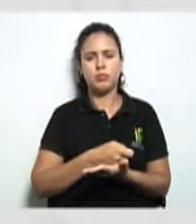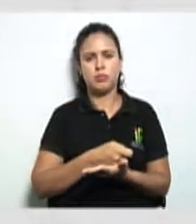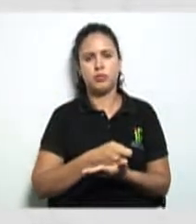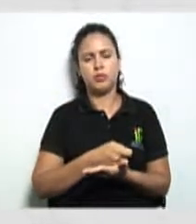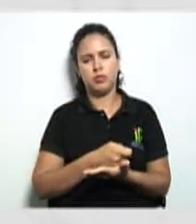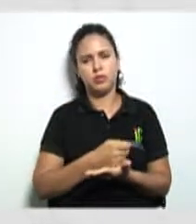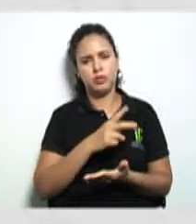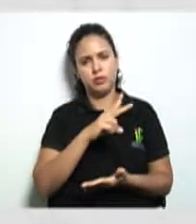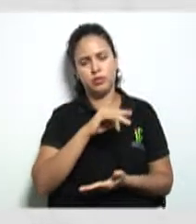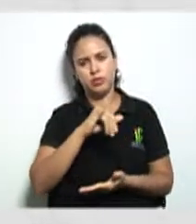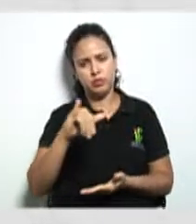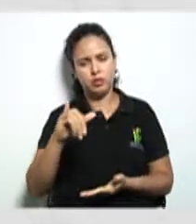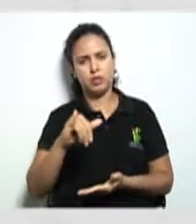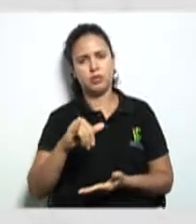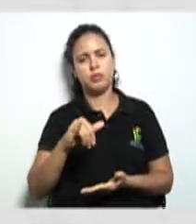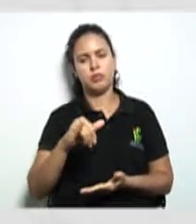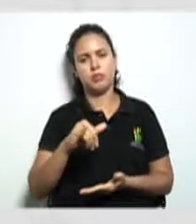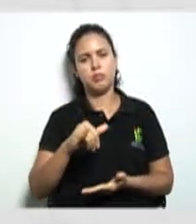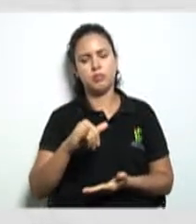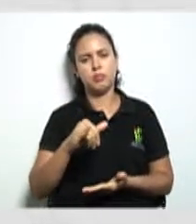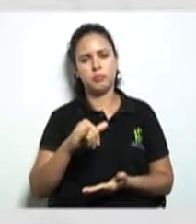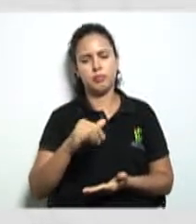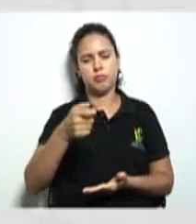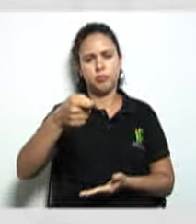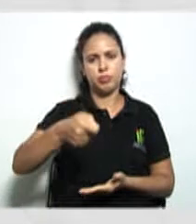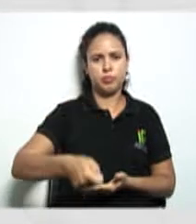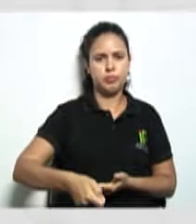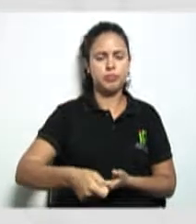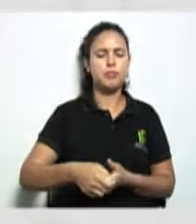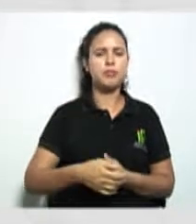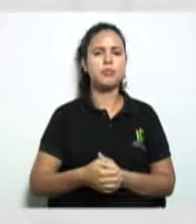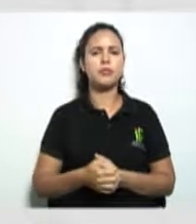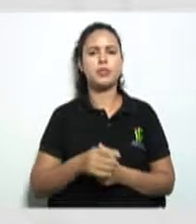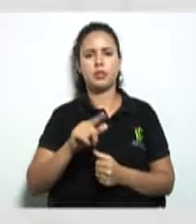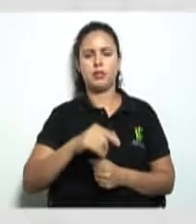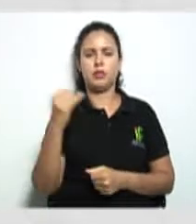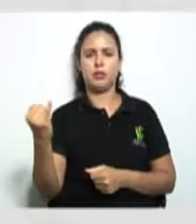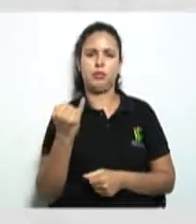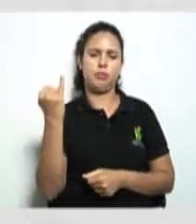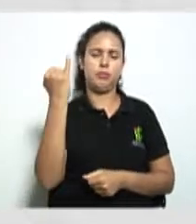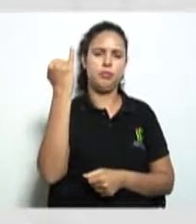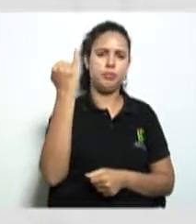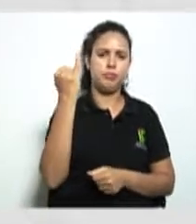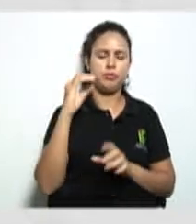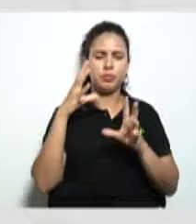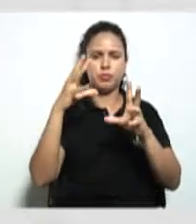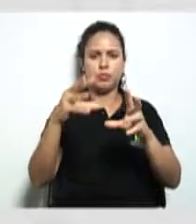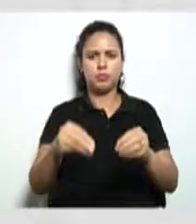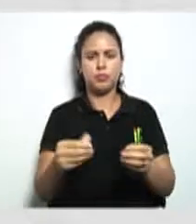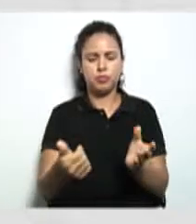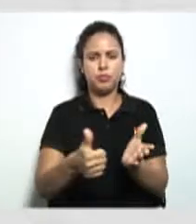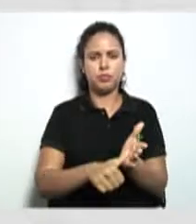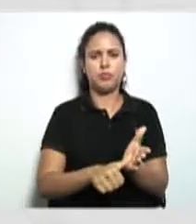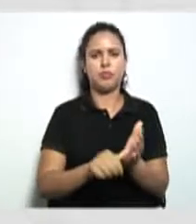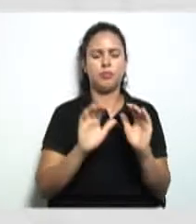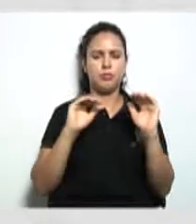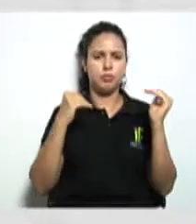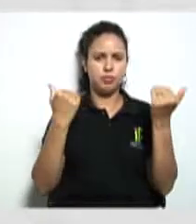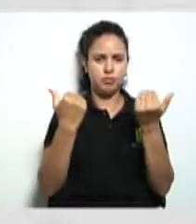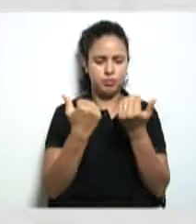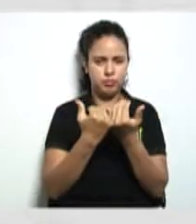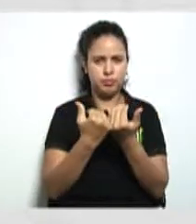vai passar a valer nesse momento ali, tá certo? Então, por isso que é tão importante a participação também dos